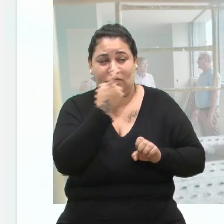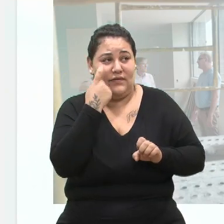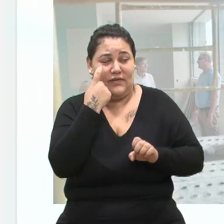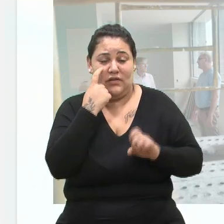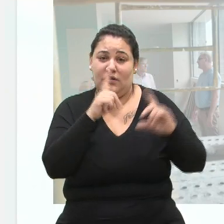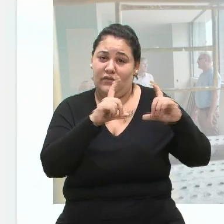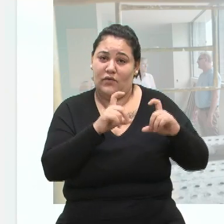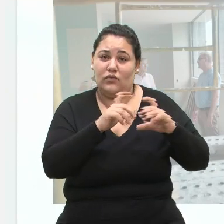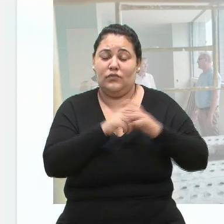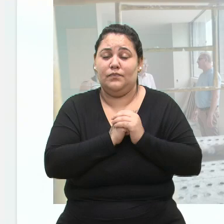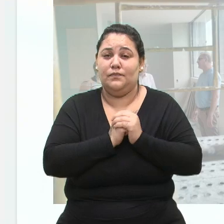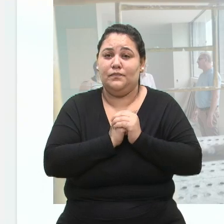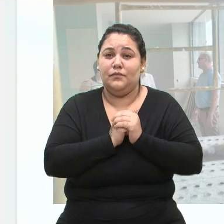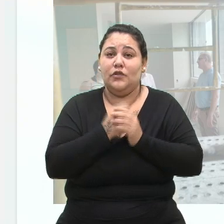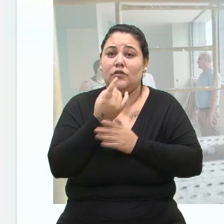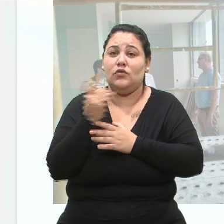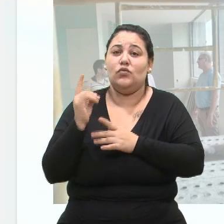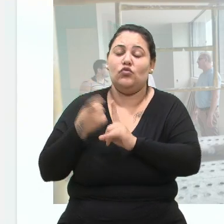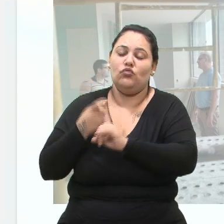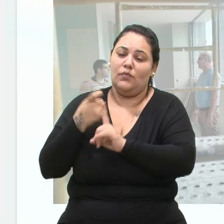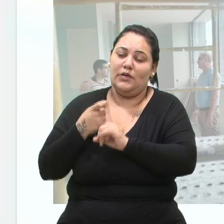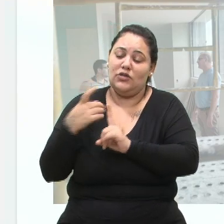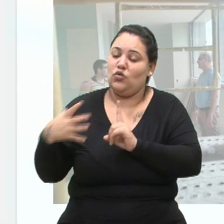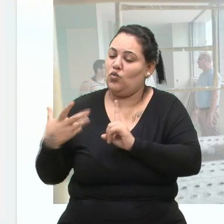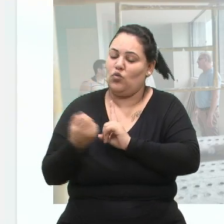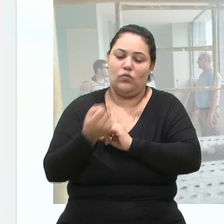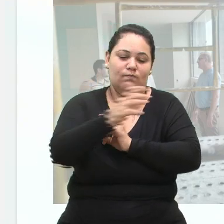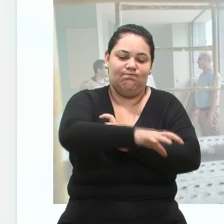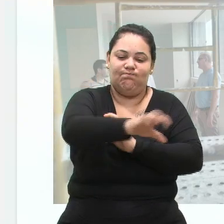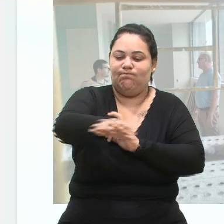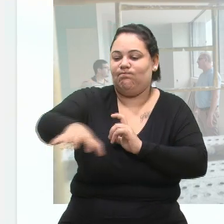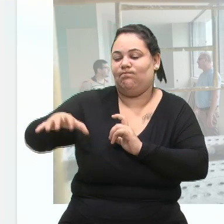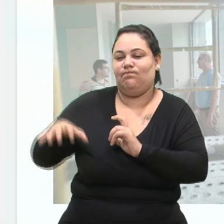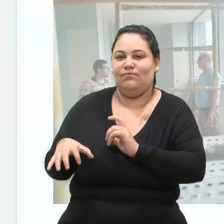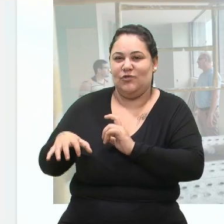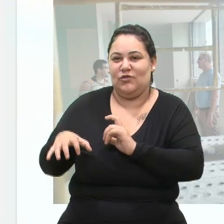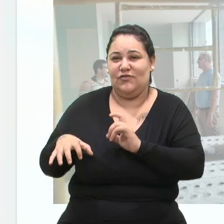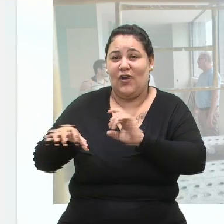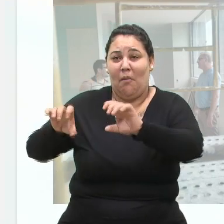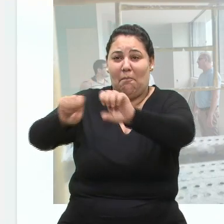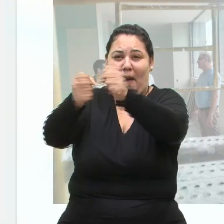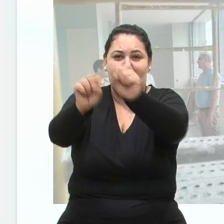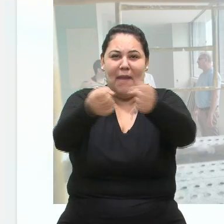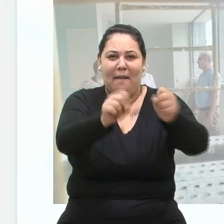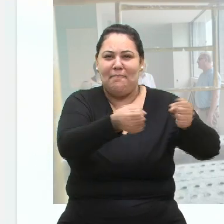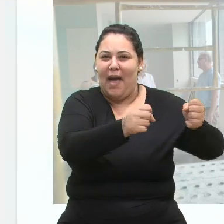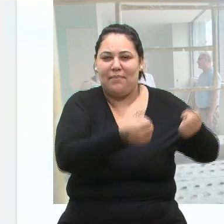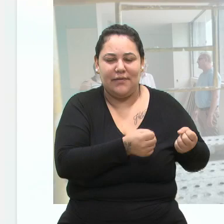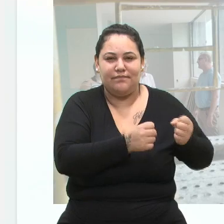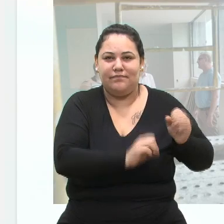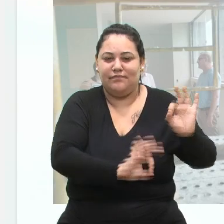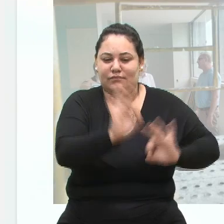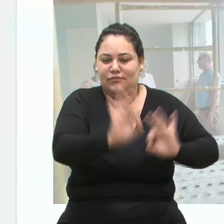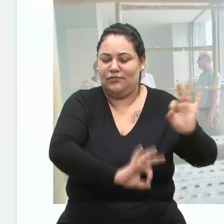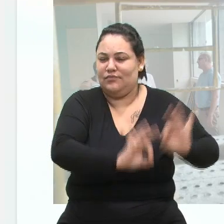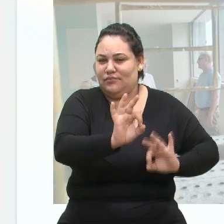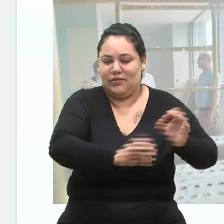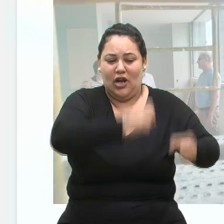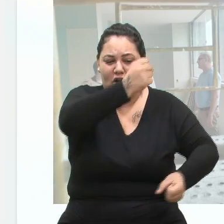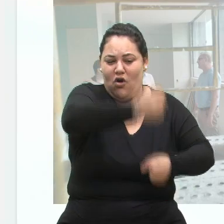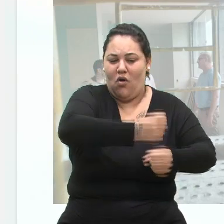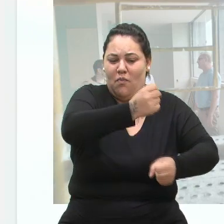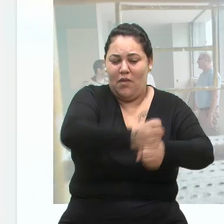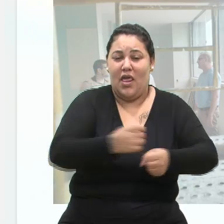E nos últimos meses, todos os setores foram praticamente demolidos e reconstruídos para ter um local mais